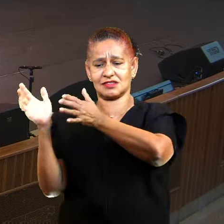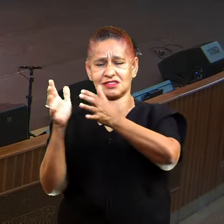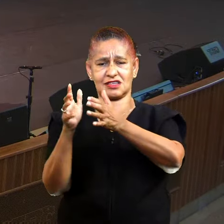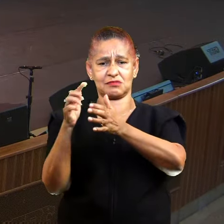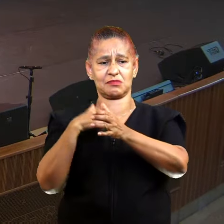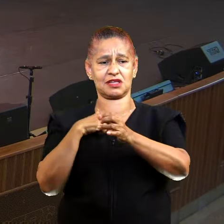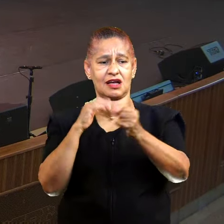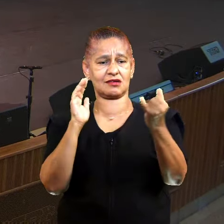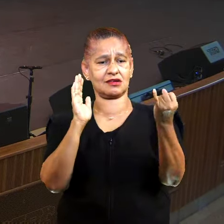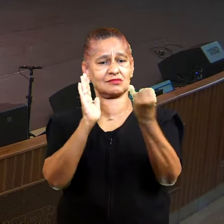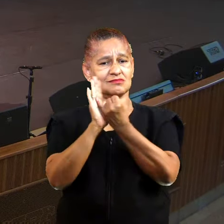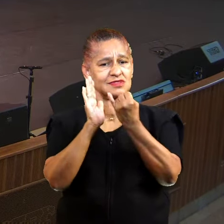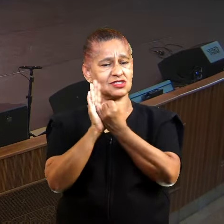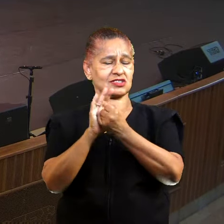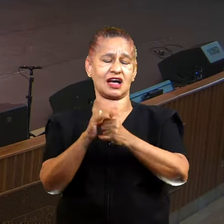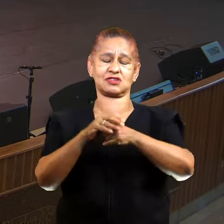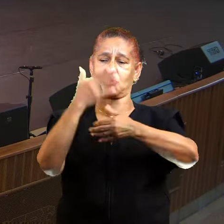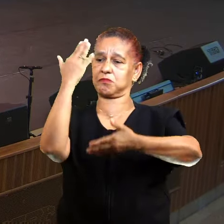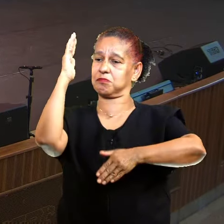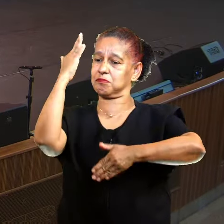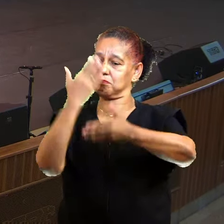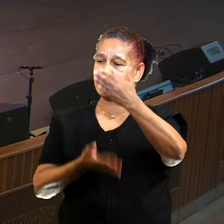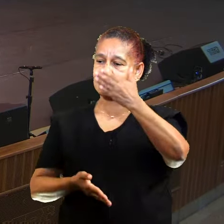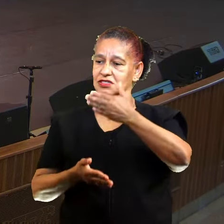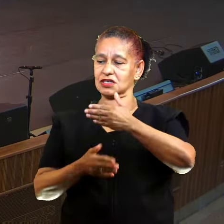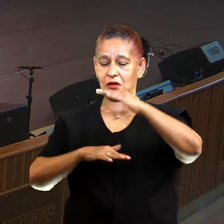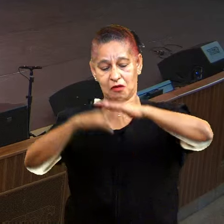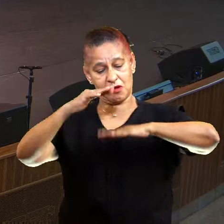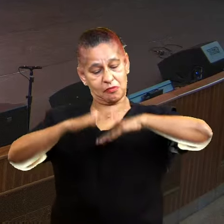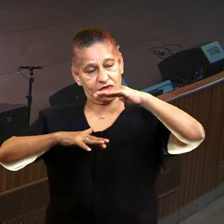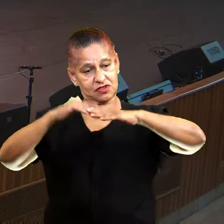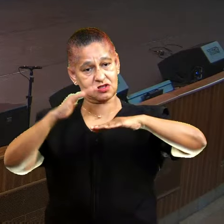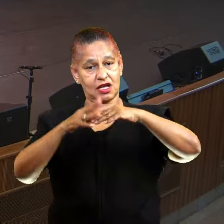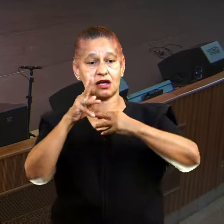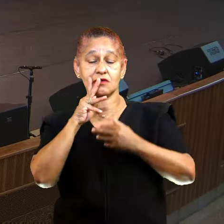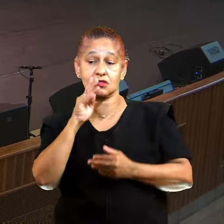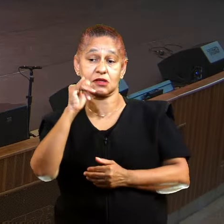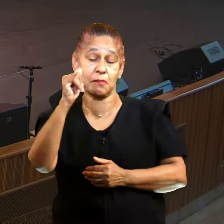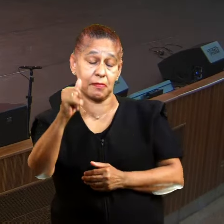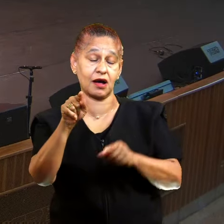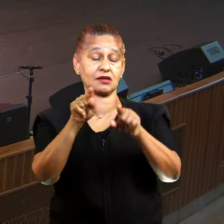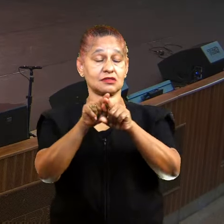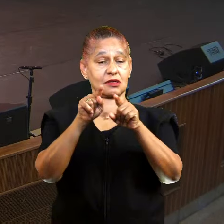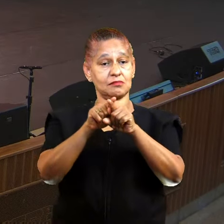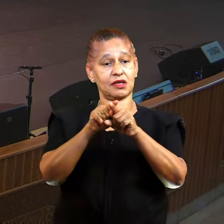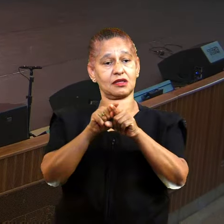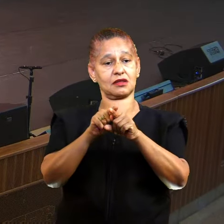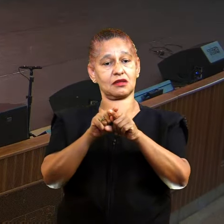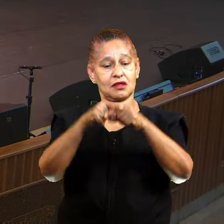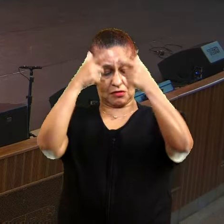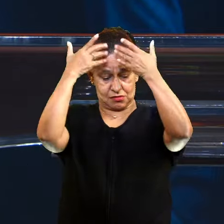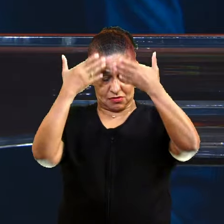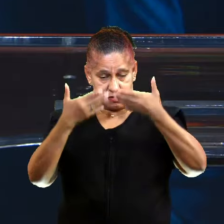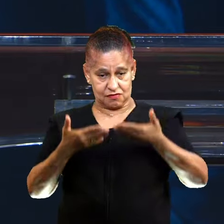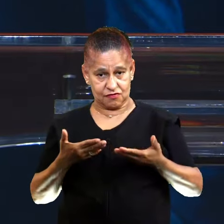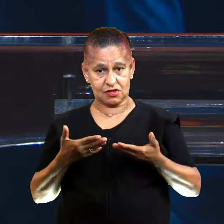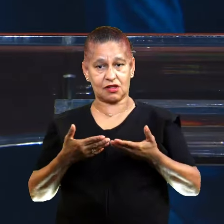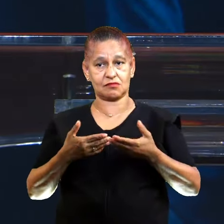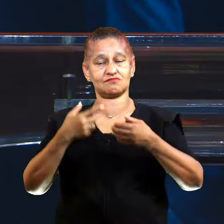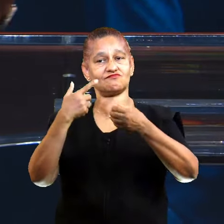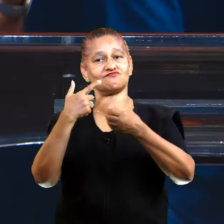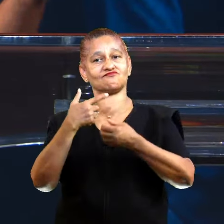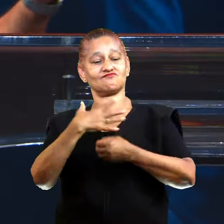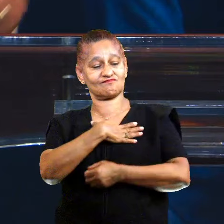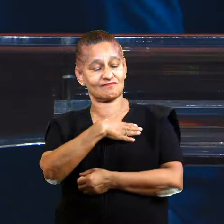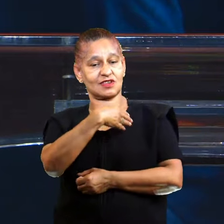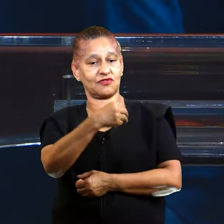identidade. A minha identidade de profissional, a minha identidade de pai, a minha identidade de cidadão, de filho, a minha